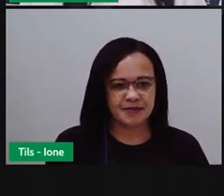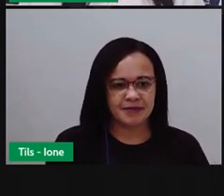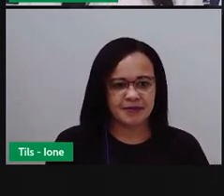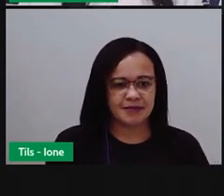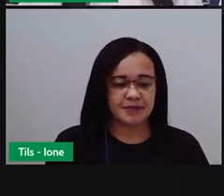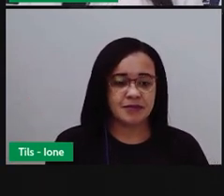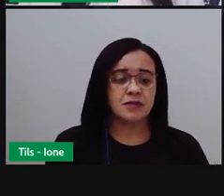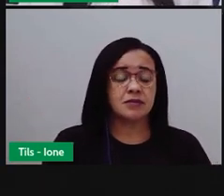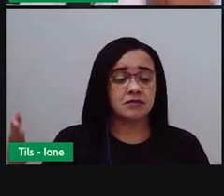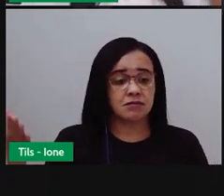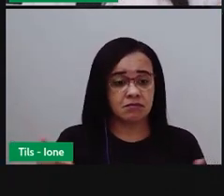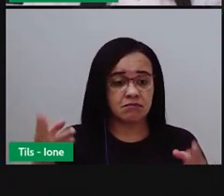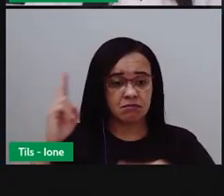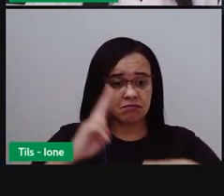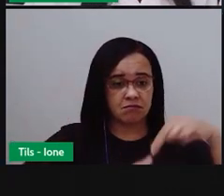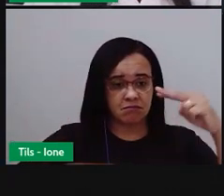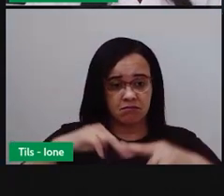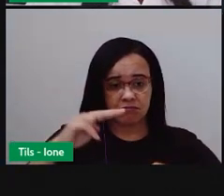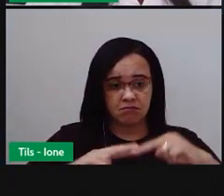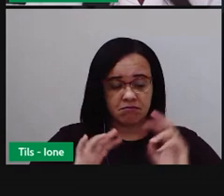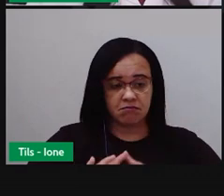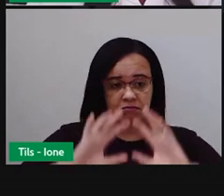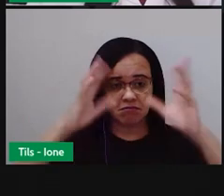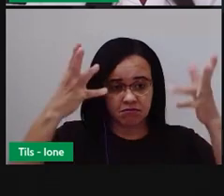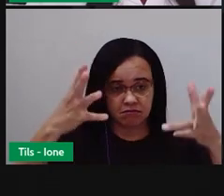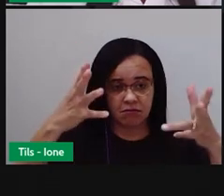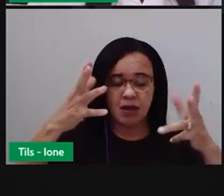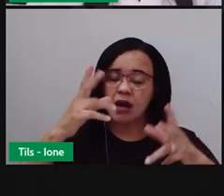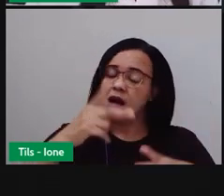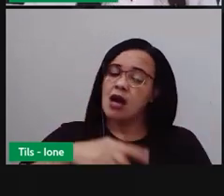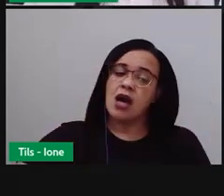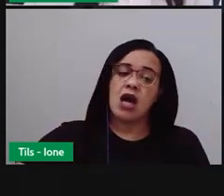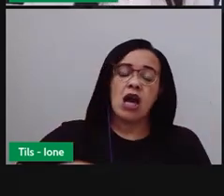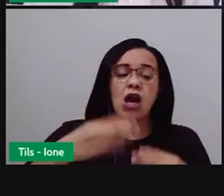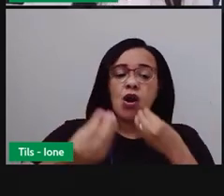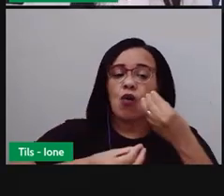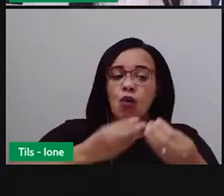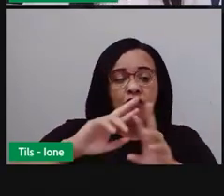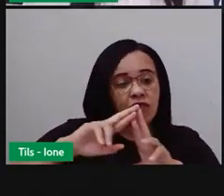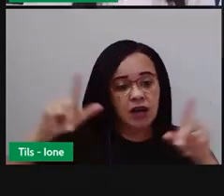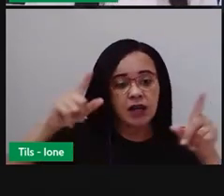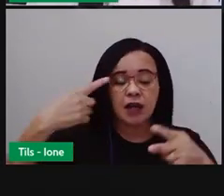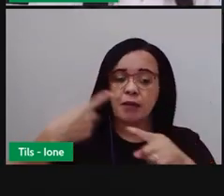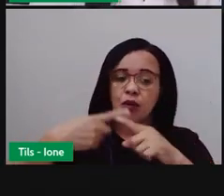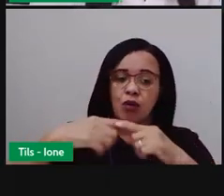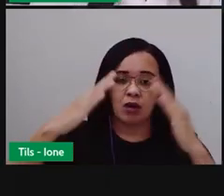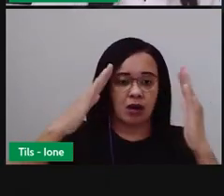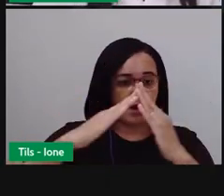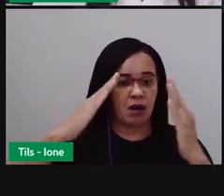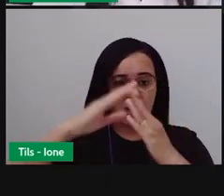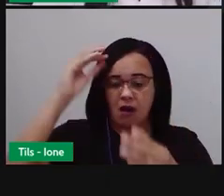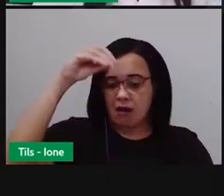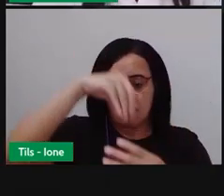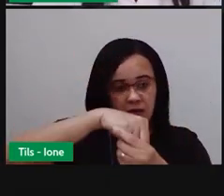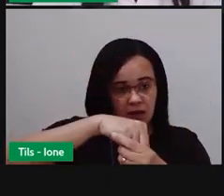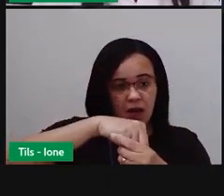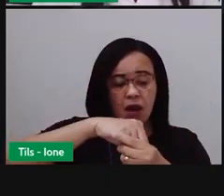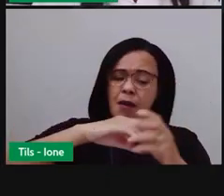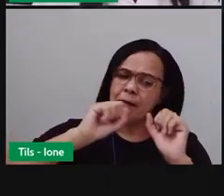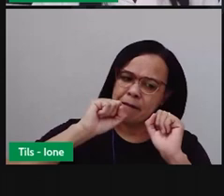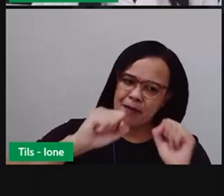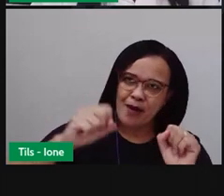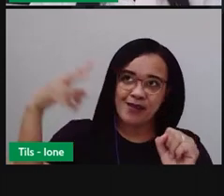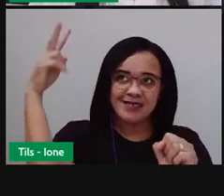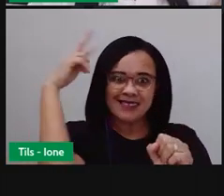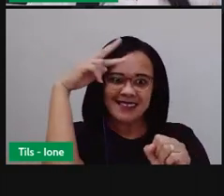Neste São João, em tempo de confinamento, vale a pena lembrar os festejos de antigamente.